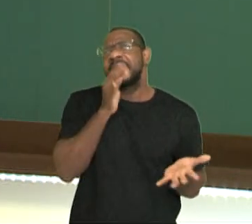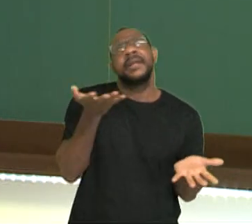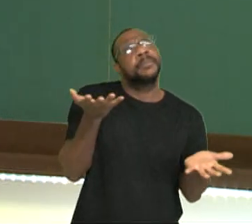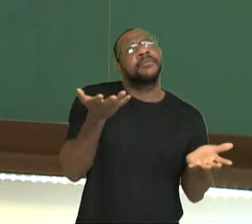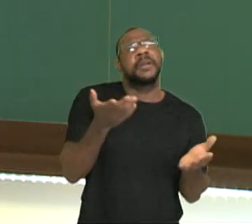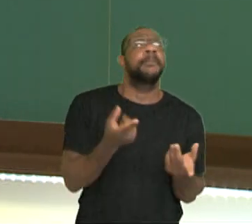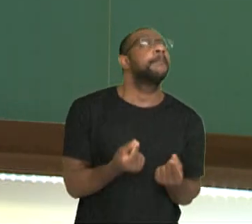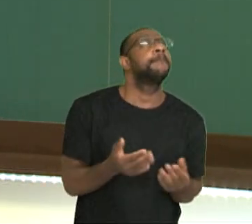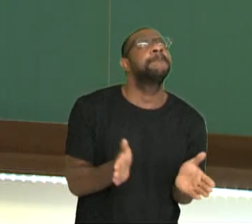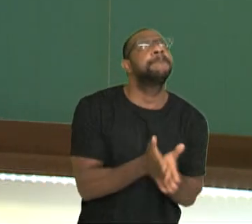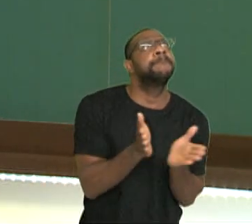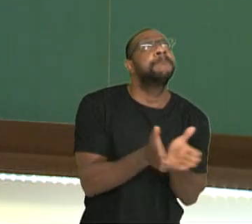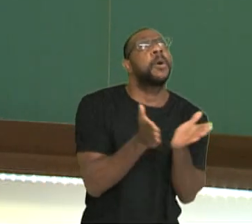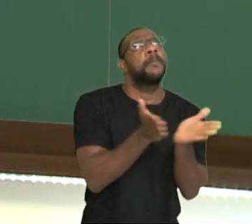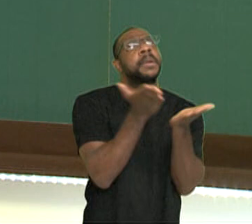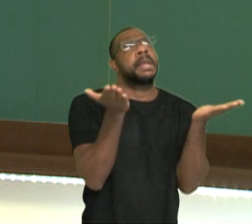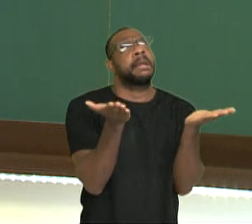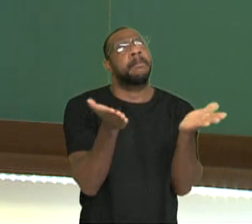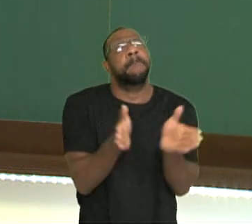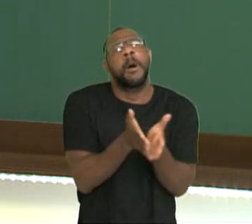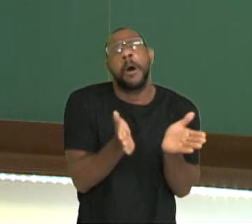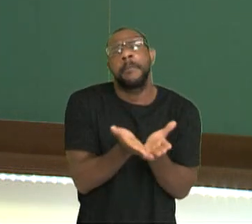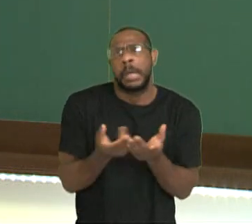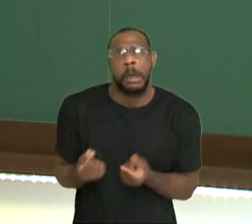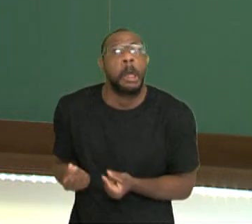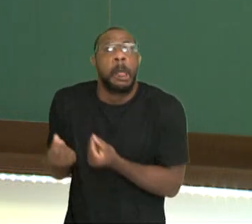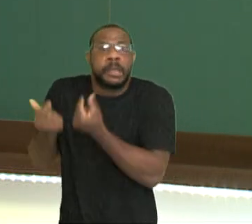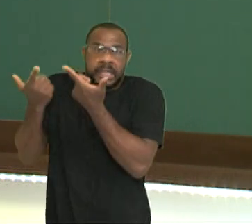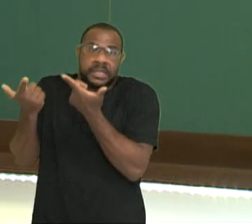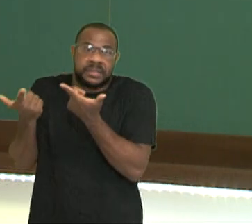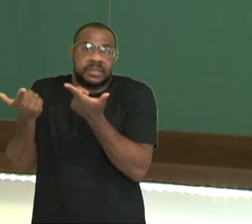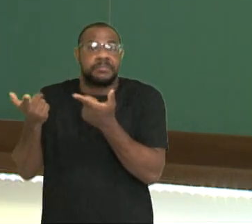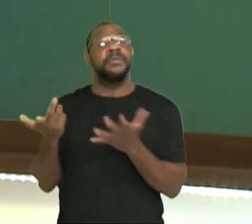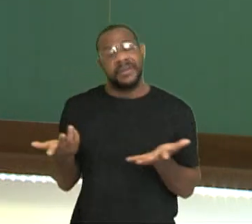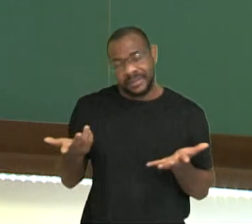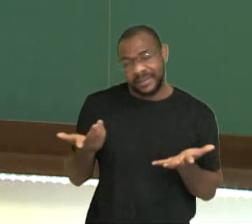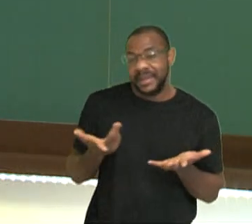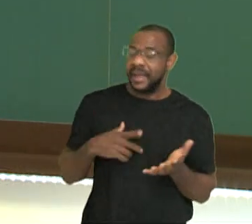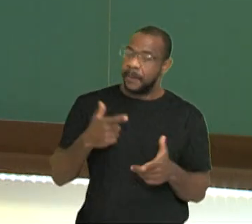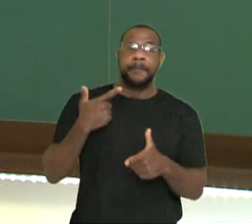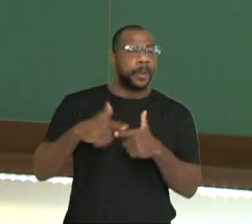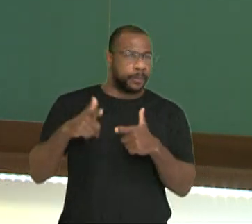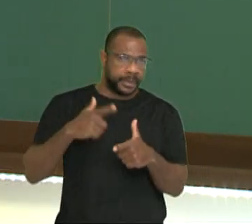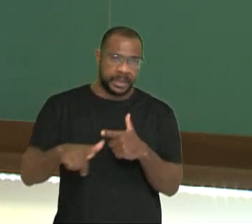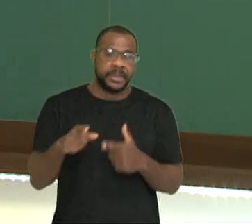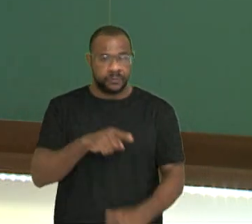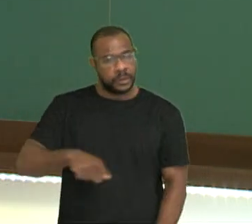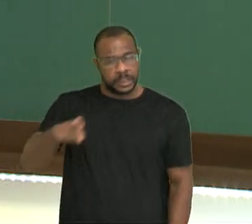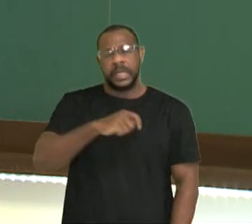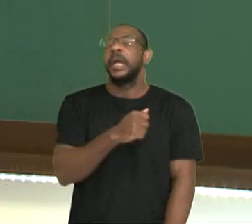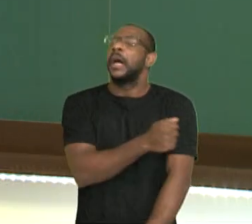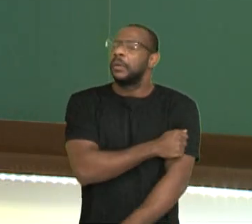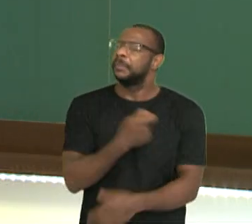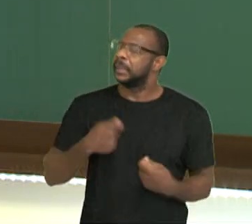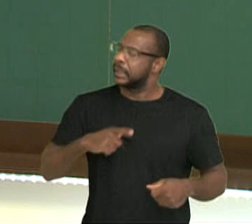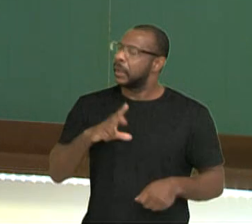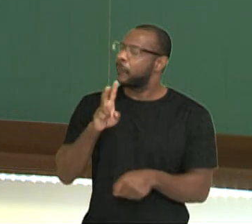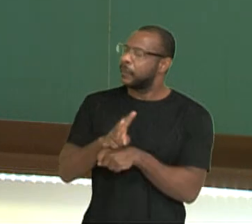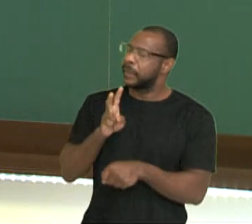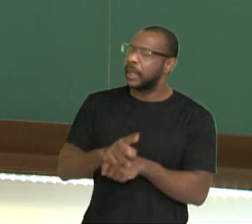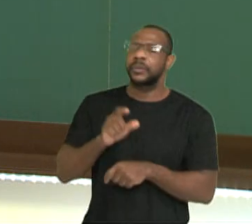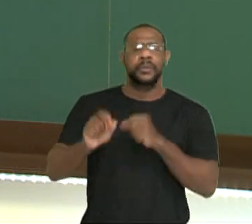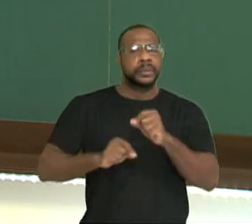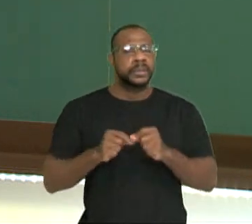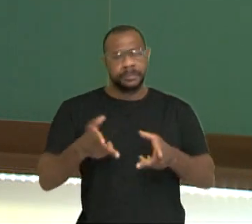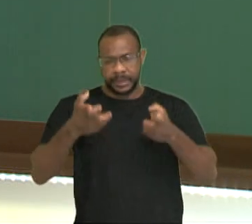riqueza vai literalmente de encontro a esta problemática que você aluno deve ter muito cuidado ao